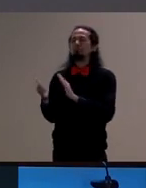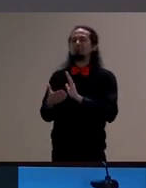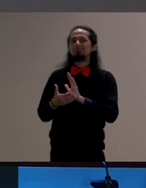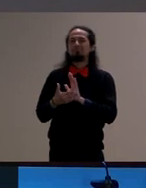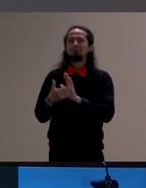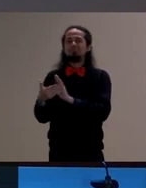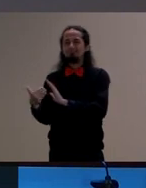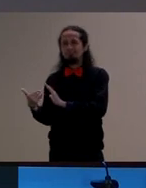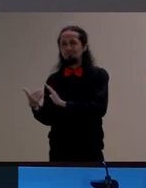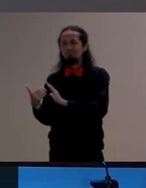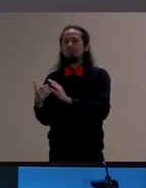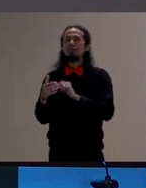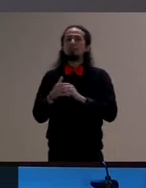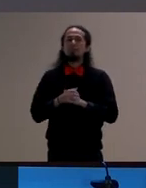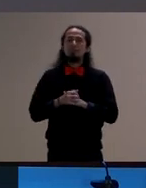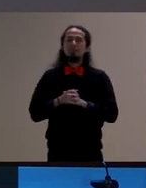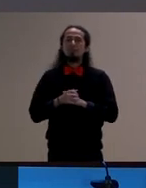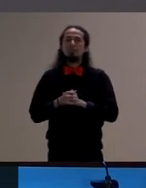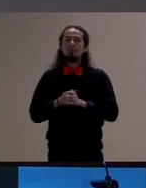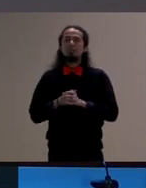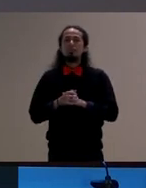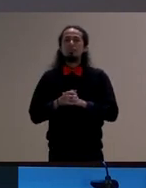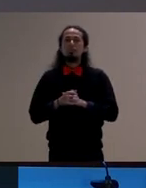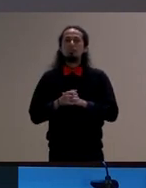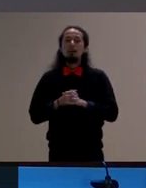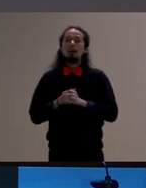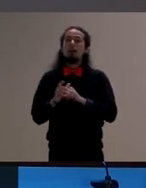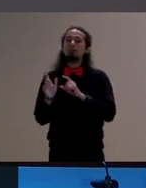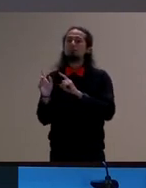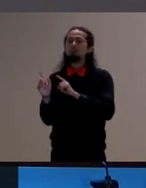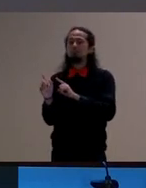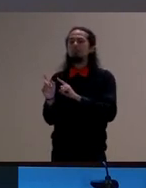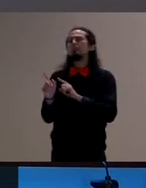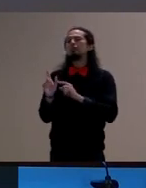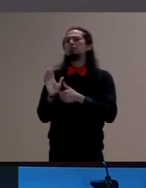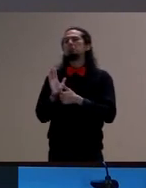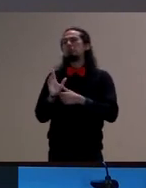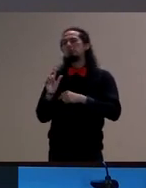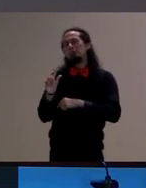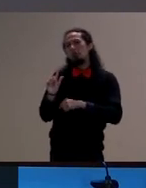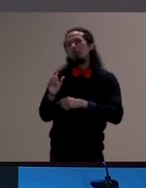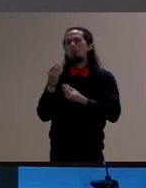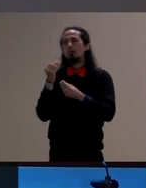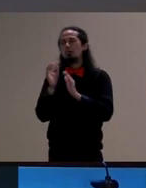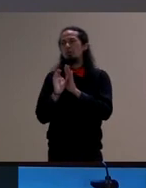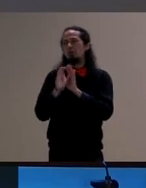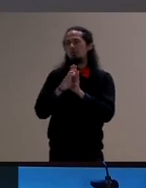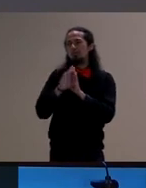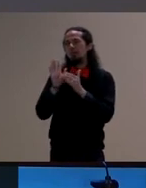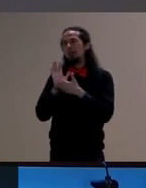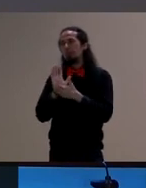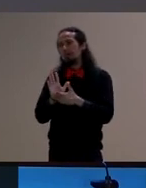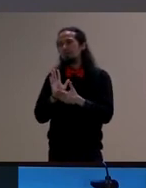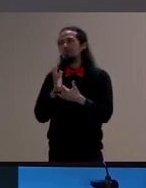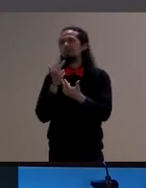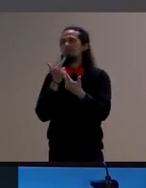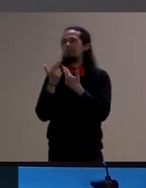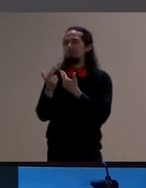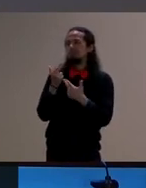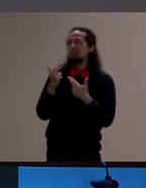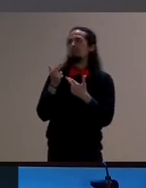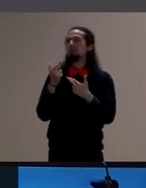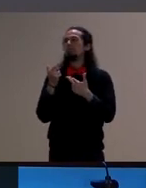parte que é um pouco aqui mostra um pouco como que esse conceito aparece na relação com os objetos